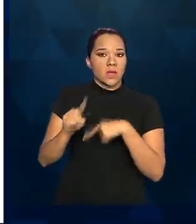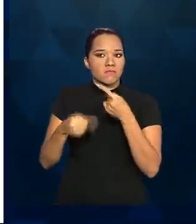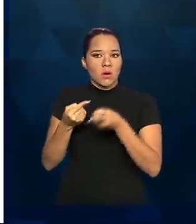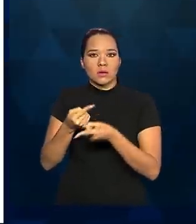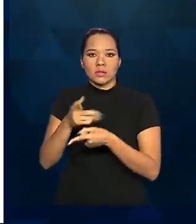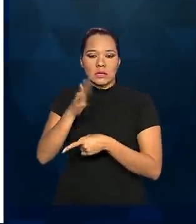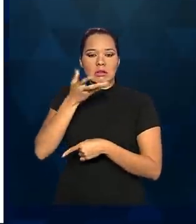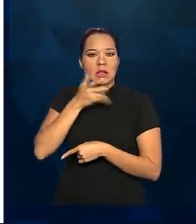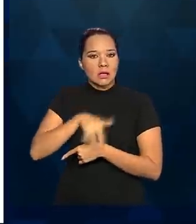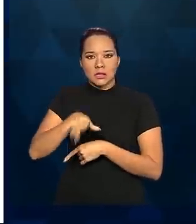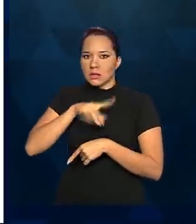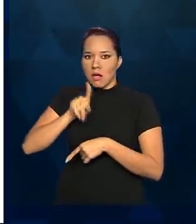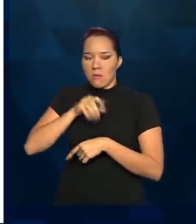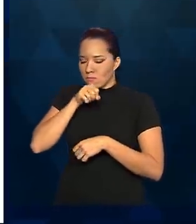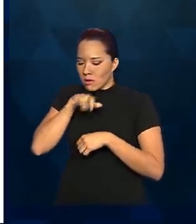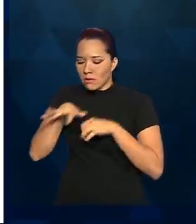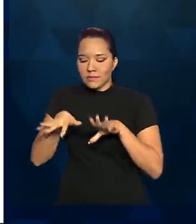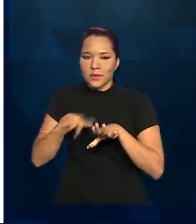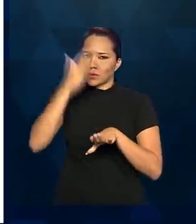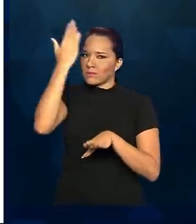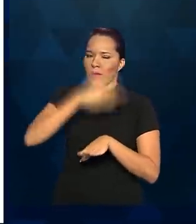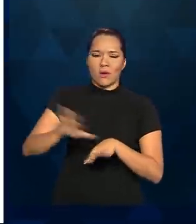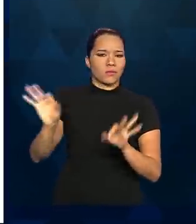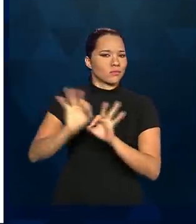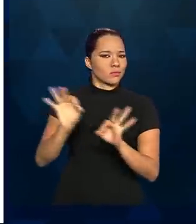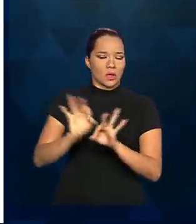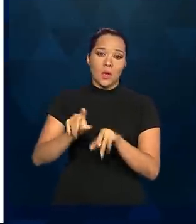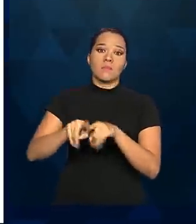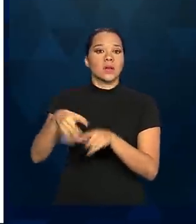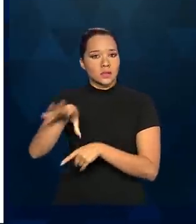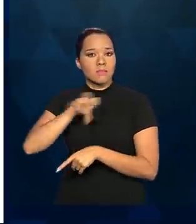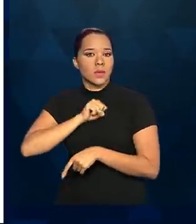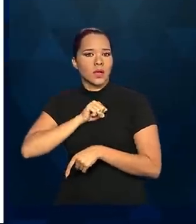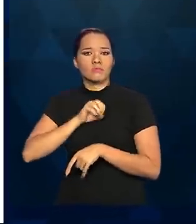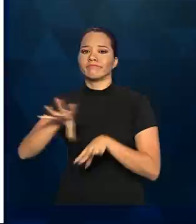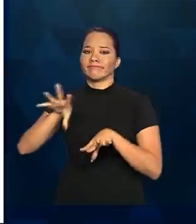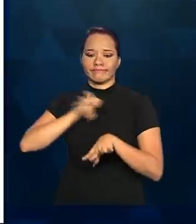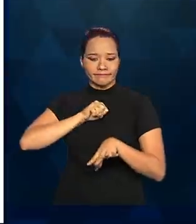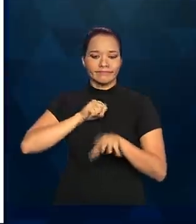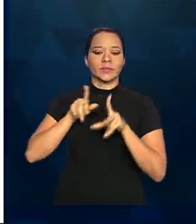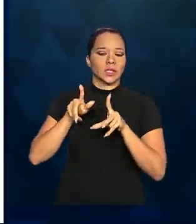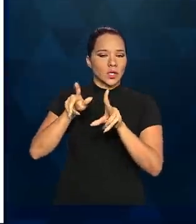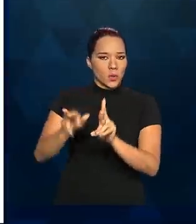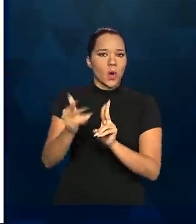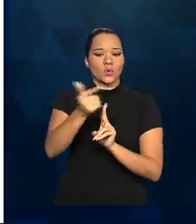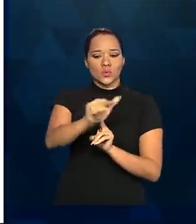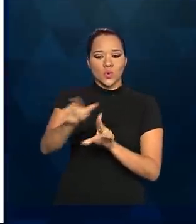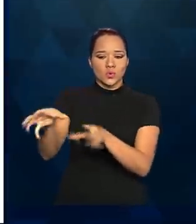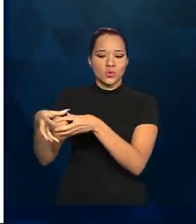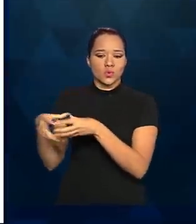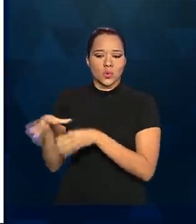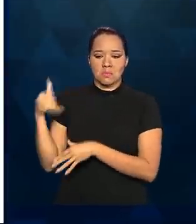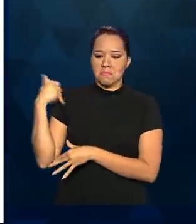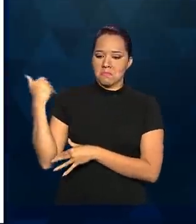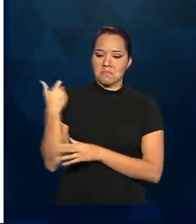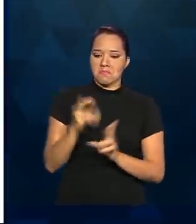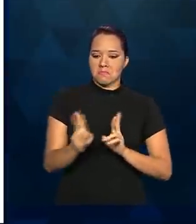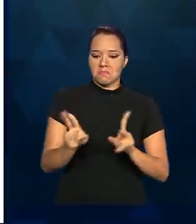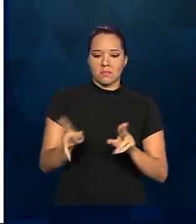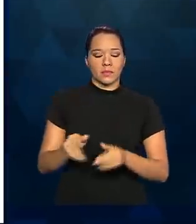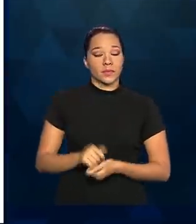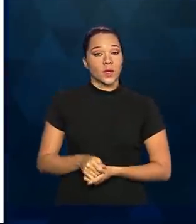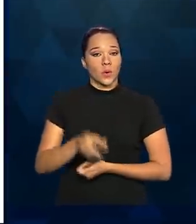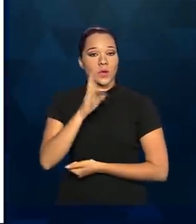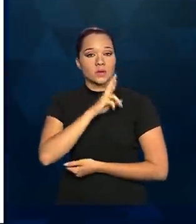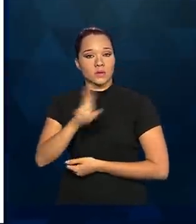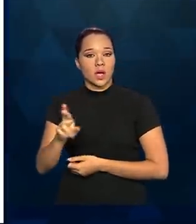transmitiam. Isso o nosso estudo não consegue avaliar, mas que pegam, pegam na mesma intensidade que os outros grupos etários. O resultado,